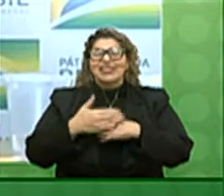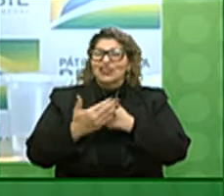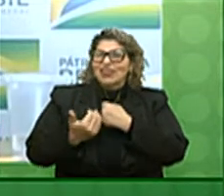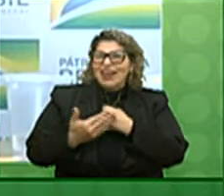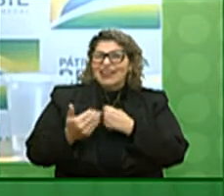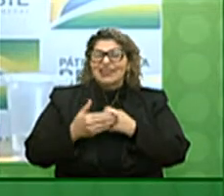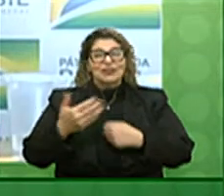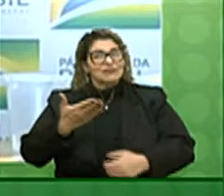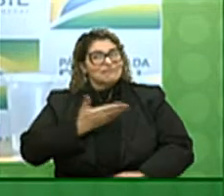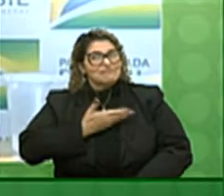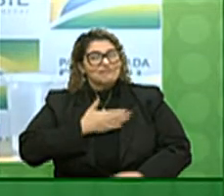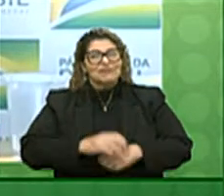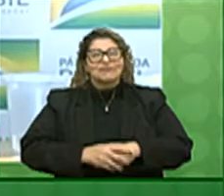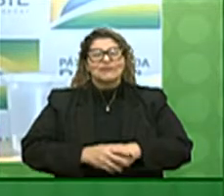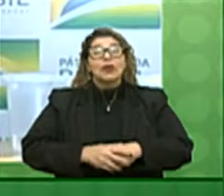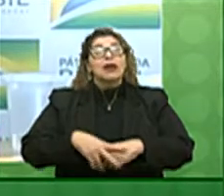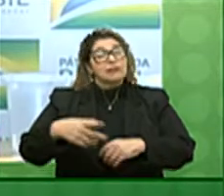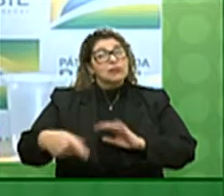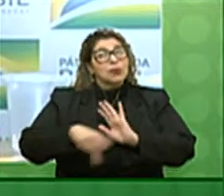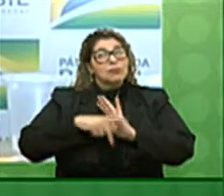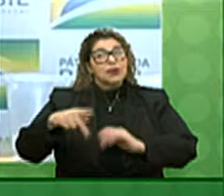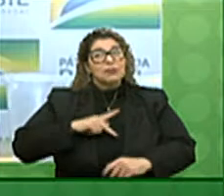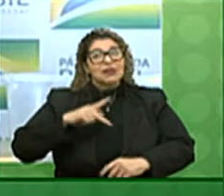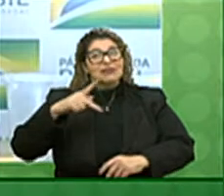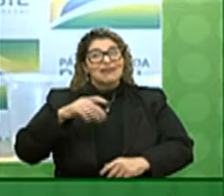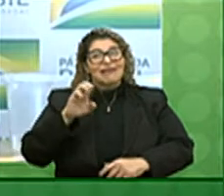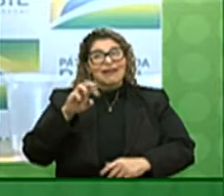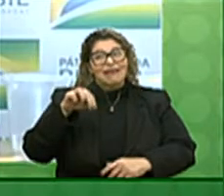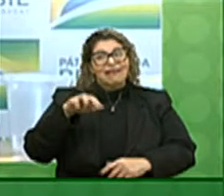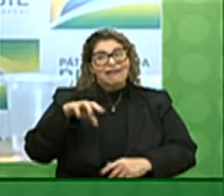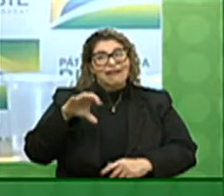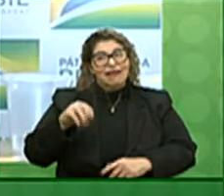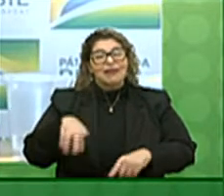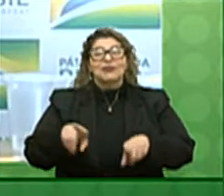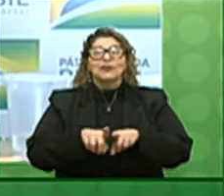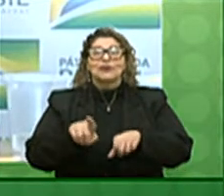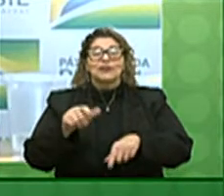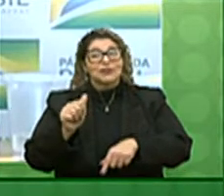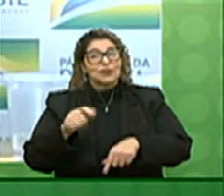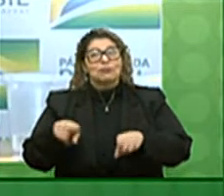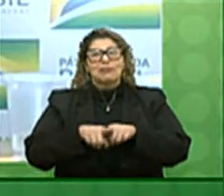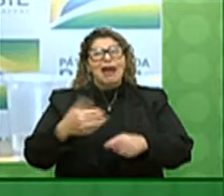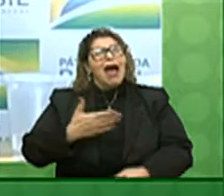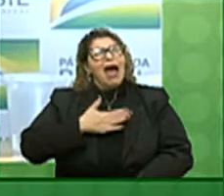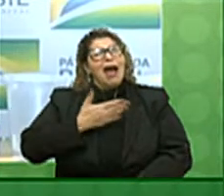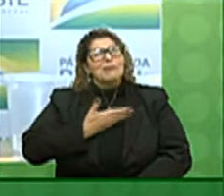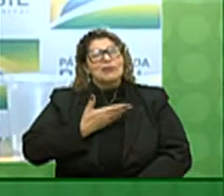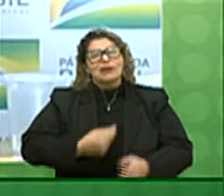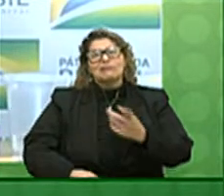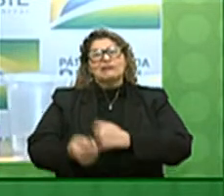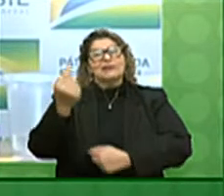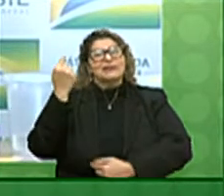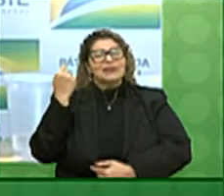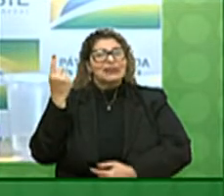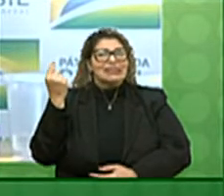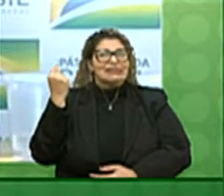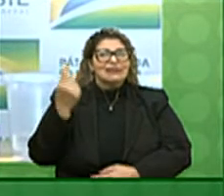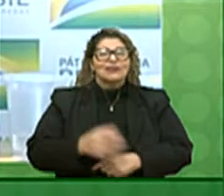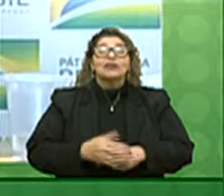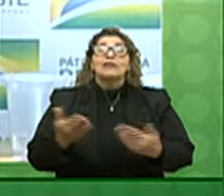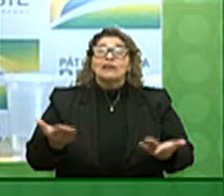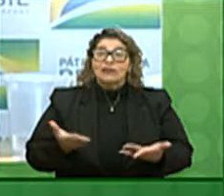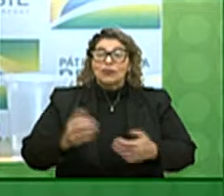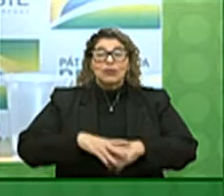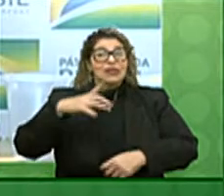Ao nosso presidente da Assembleia Legislativa, o deputado Hernani Polo, amigo já de longa data. aos senhores